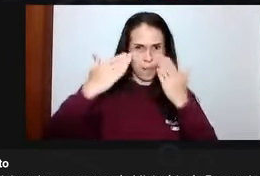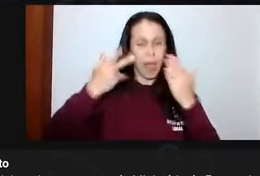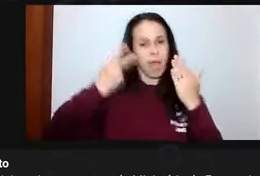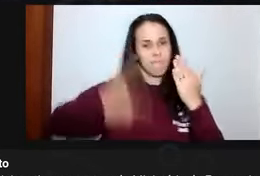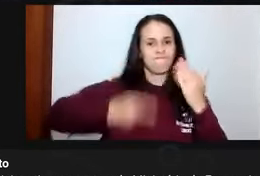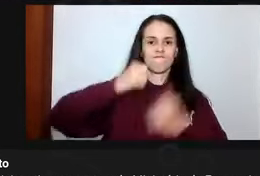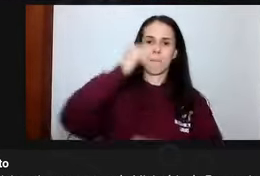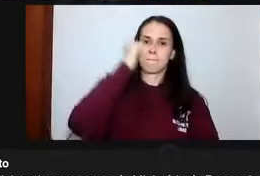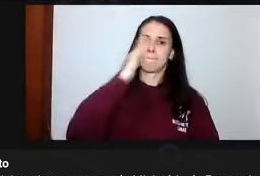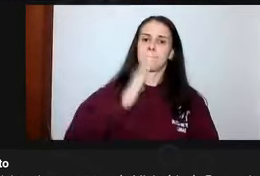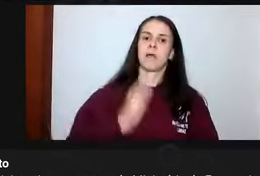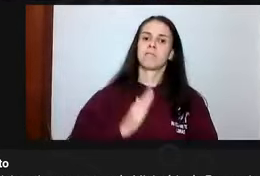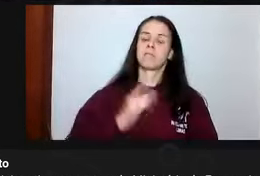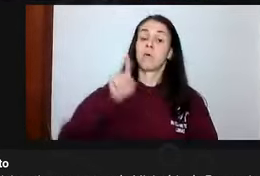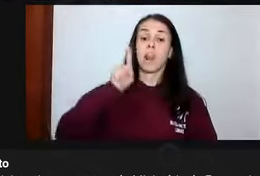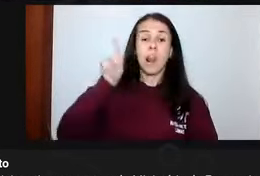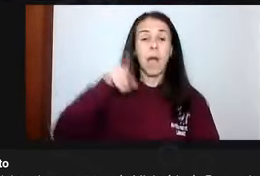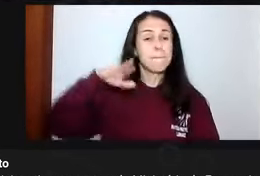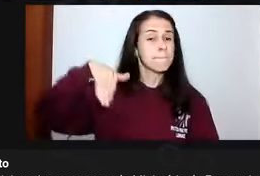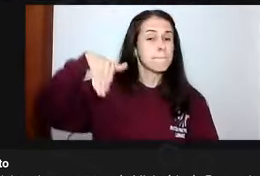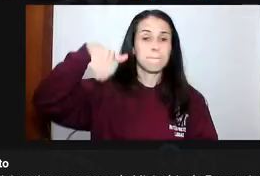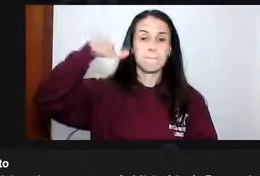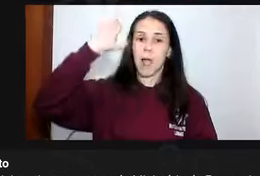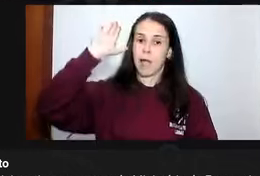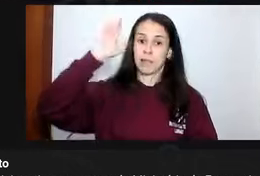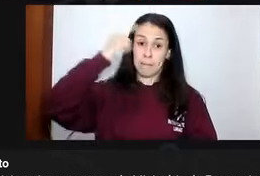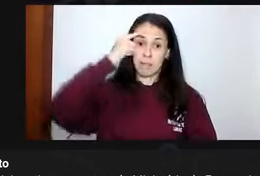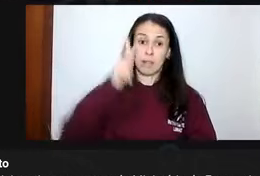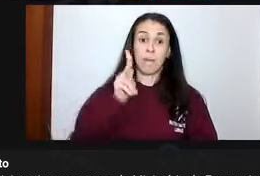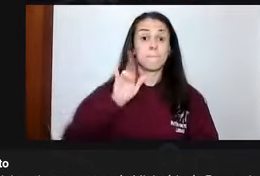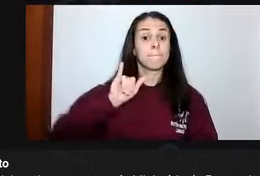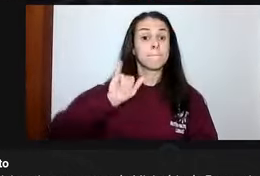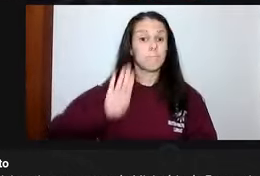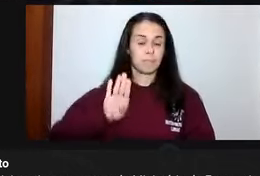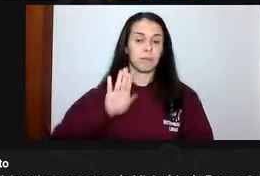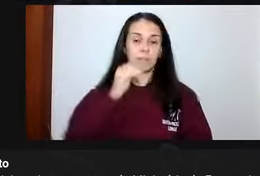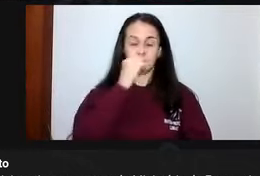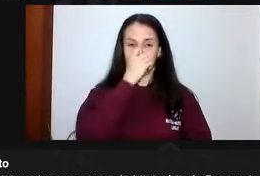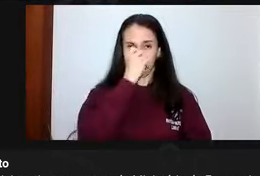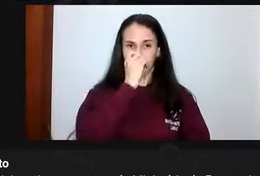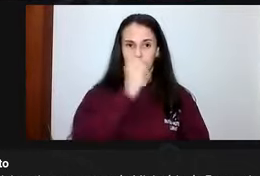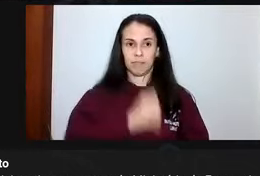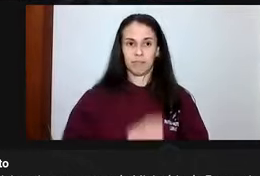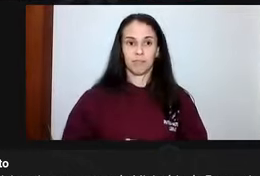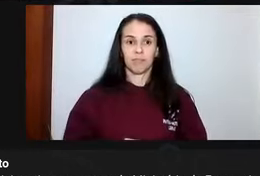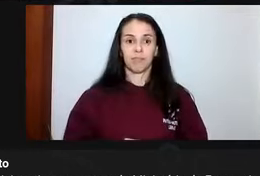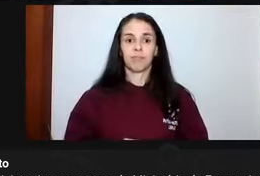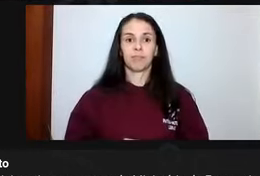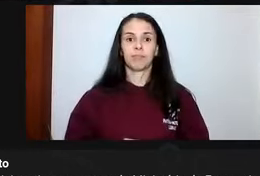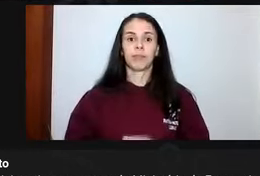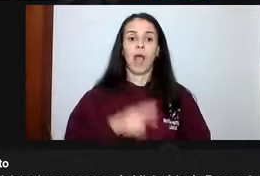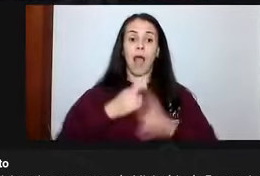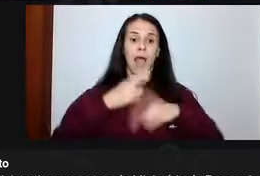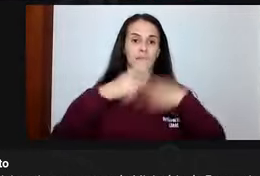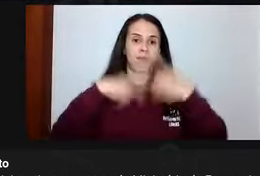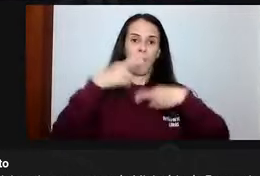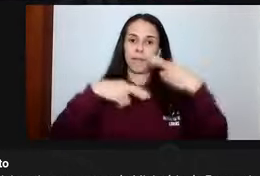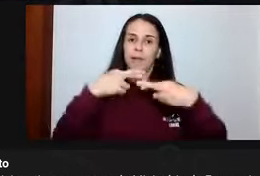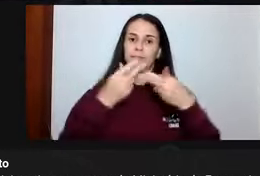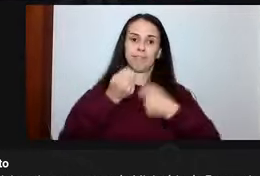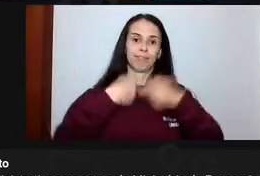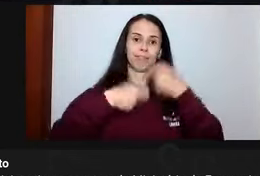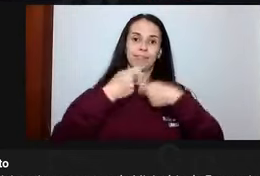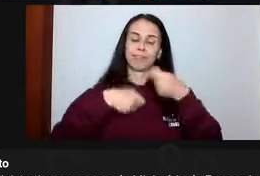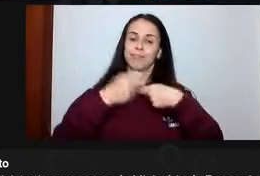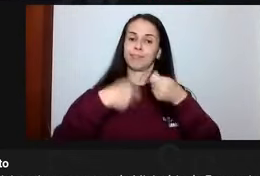gastamos aqui no tocante ao PIB do país. Então, a reforma administrativa meio